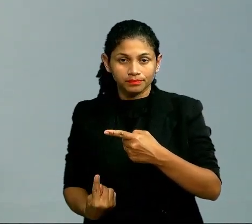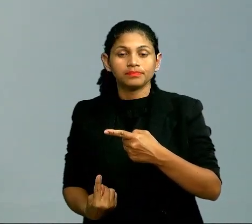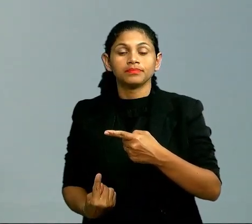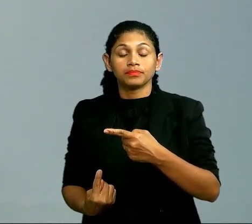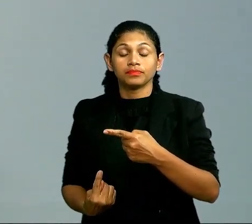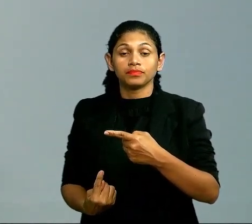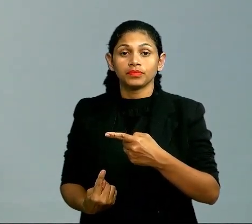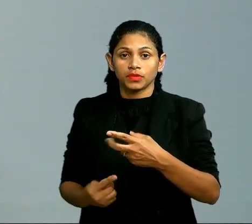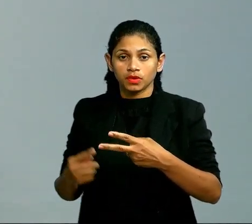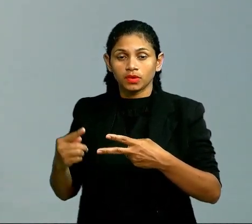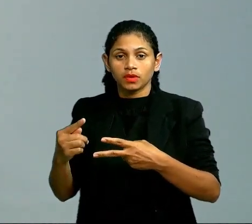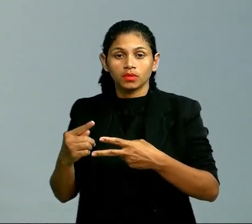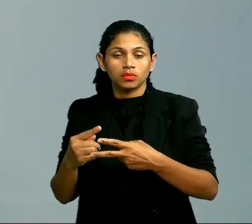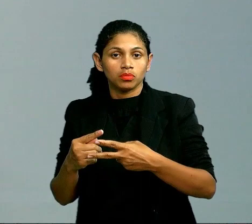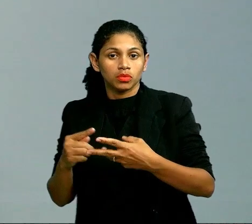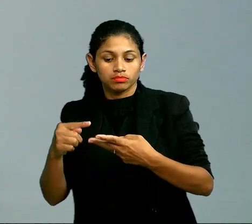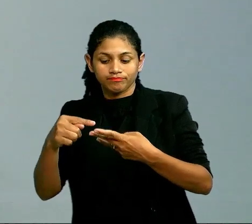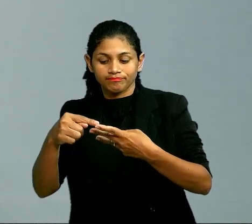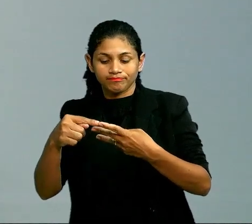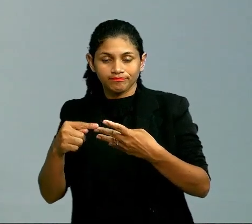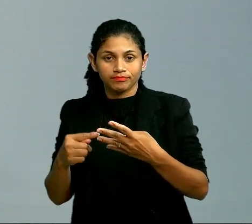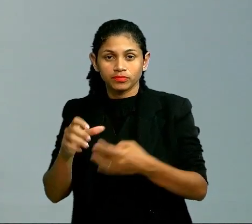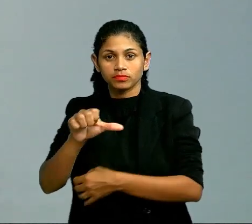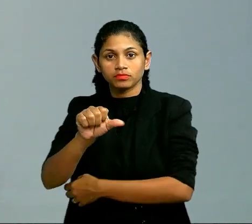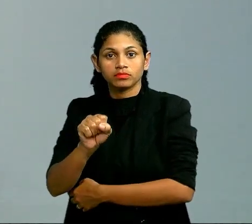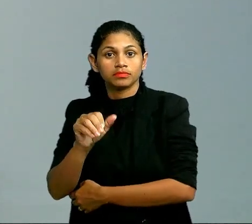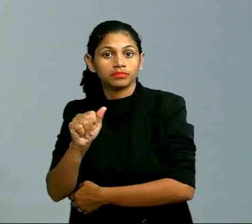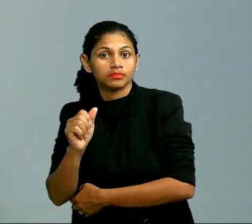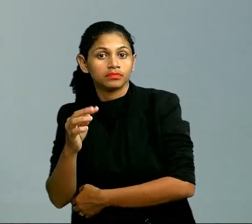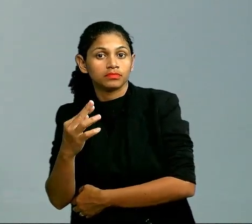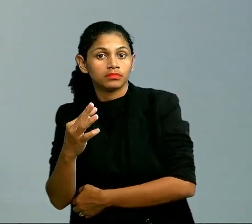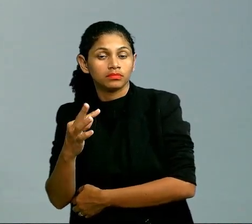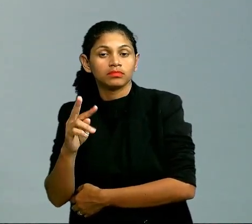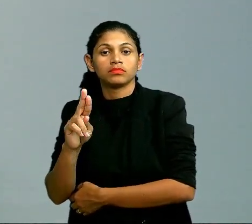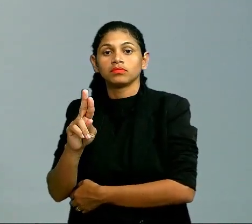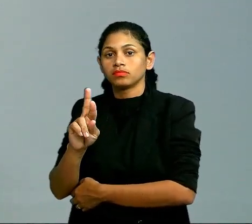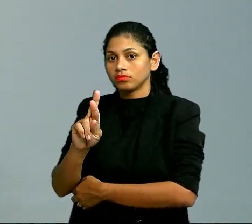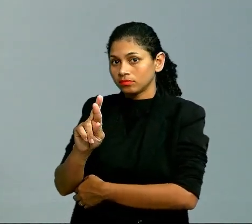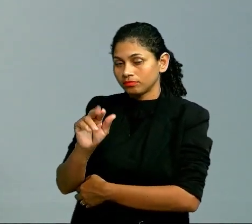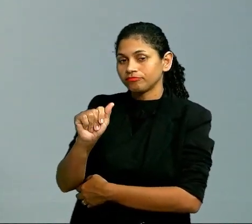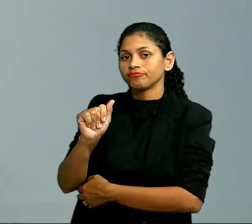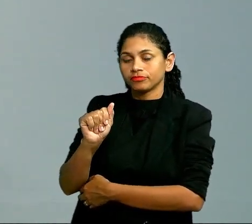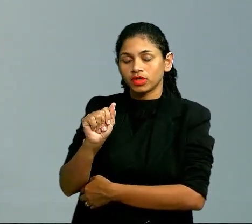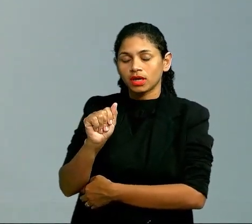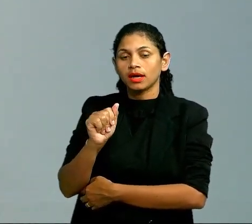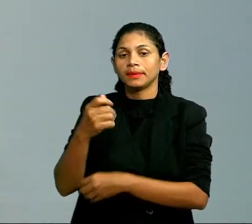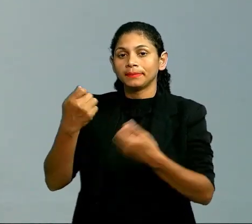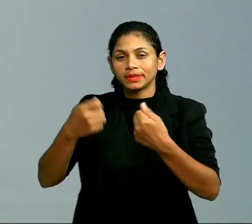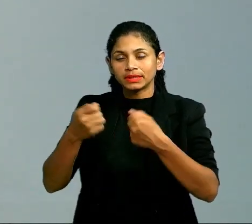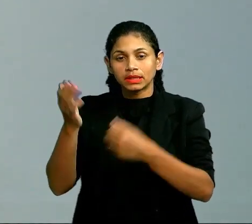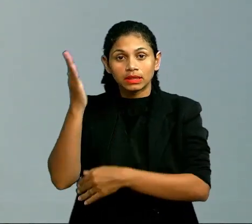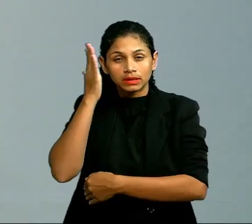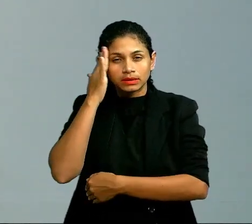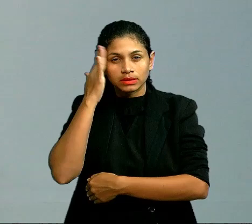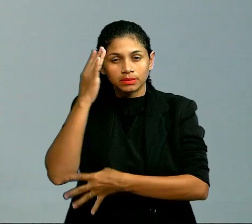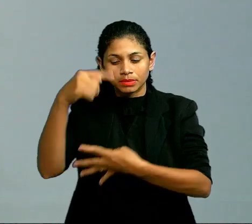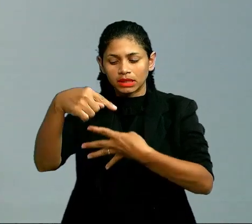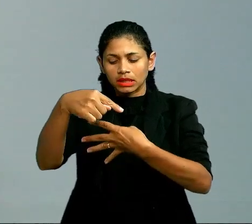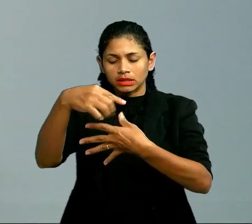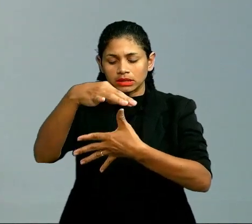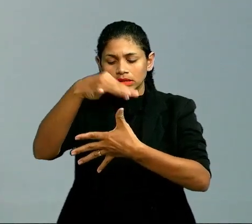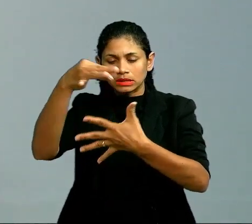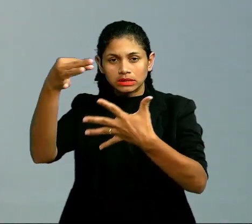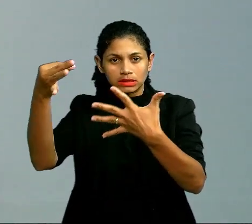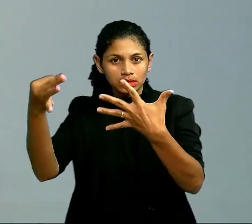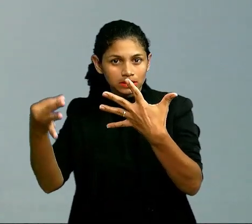será homogênea ou heterogênea. Então, pode ser que a questão cobre da gente essas quatro classificações. Então, a minha cadeia,